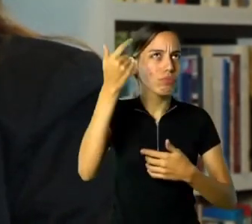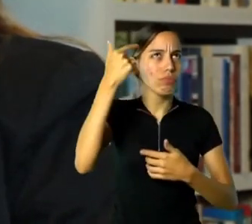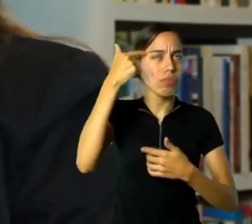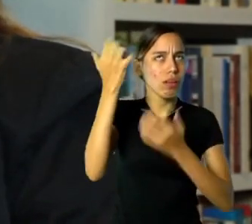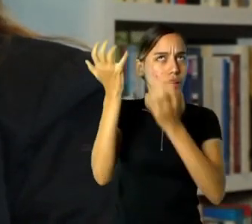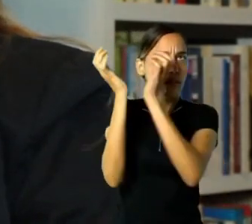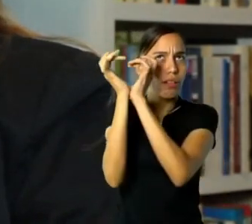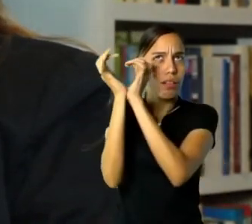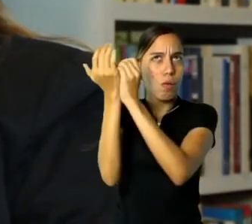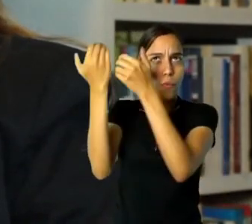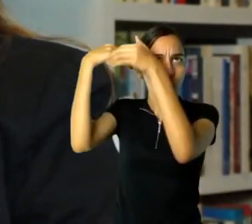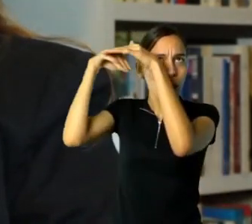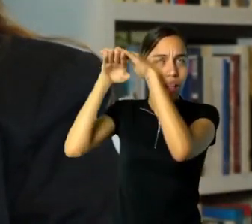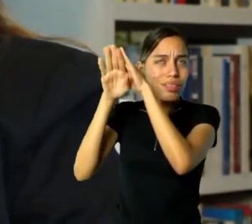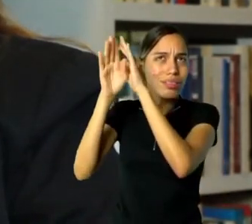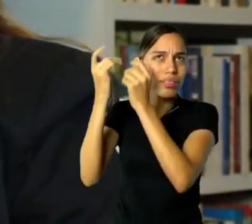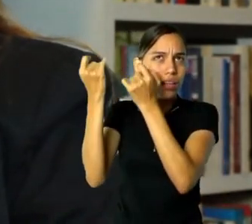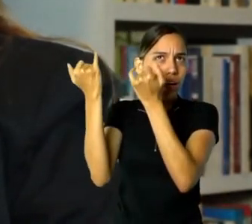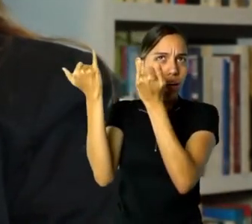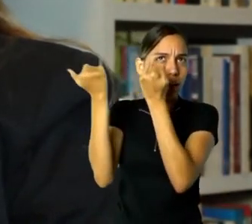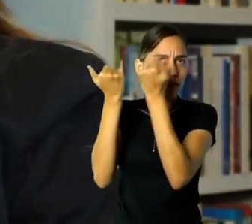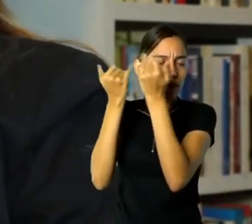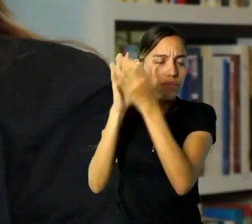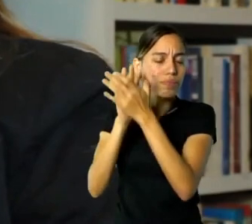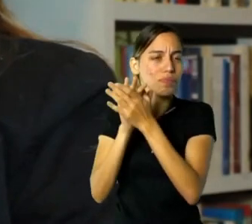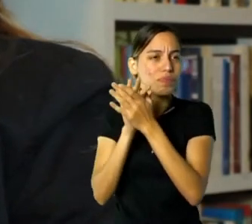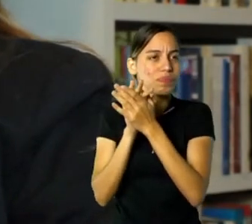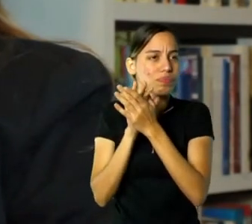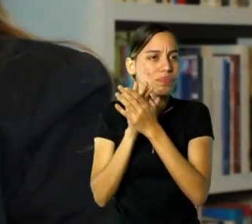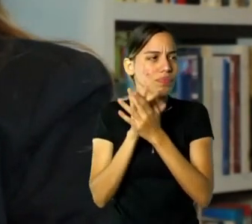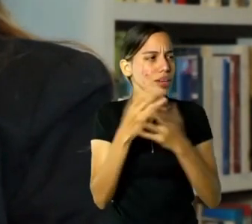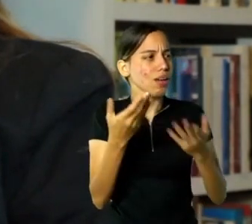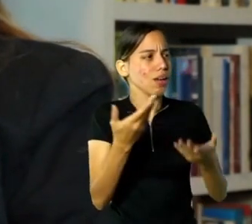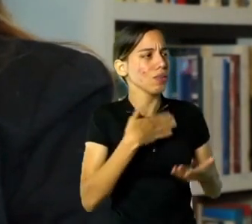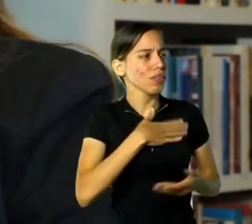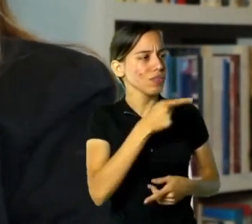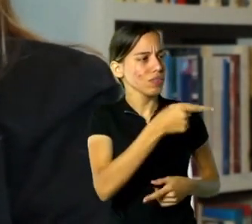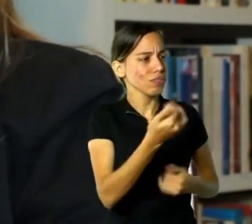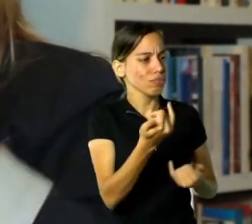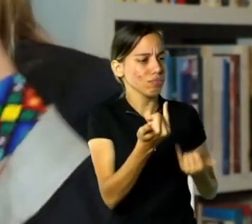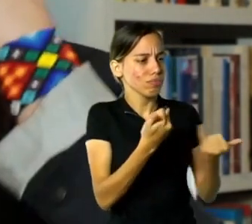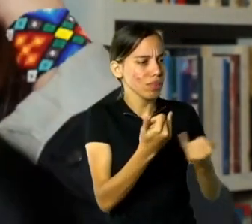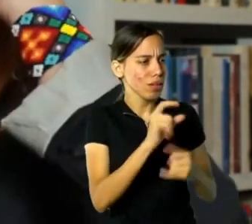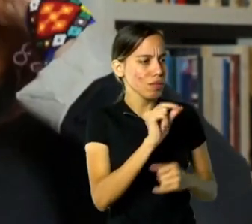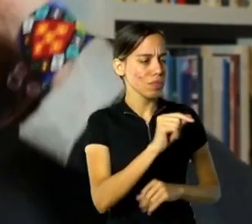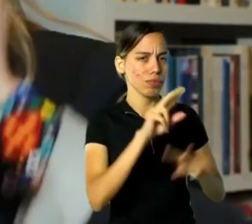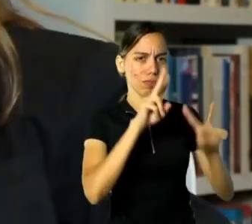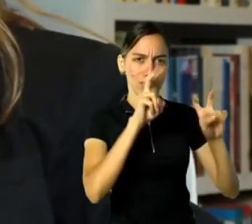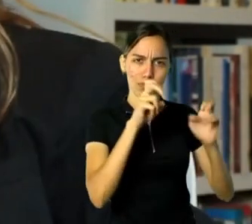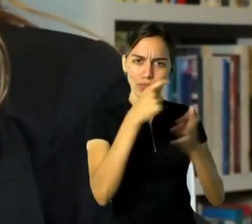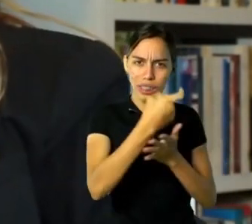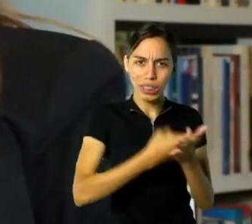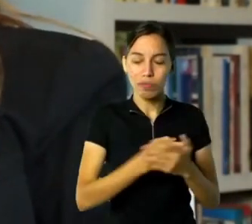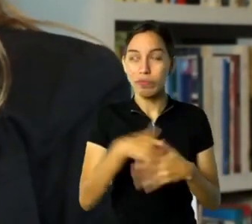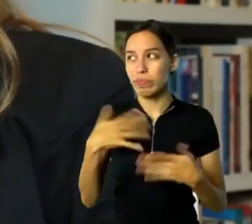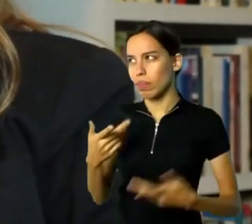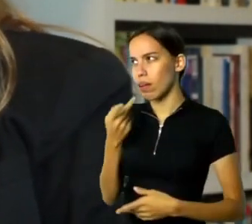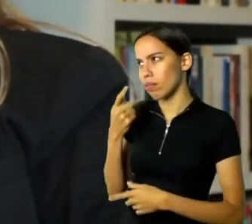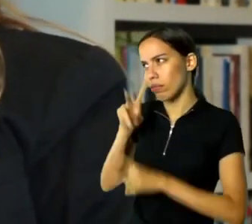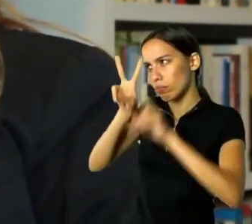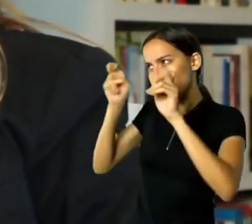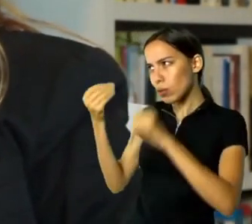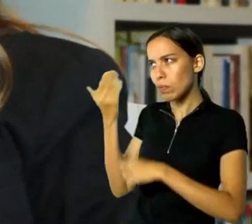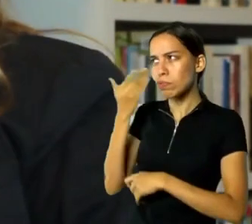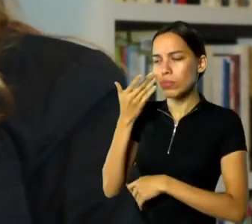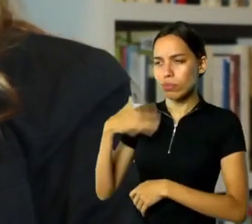Eu queria que você falasse um pouco disso que você trouxe nesse texto. Na verdade, escrever sobre a infância é uma coisa